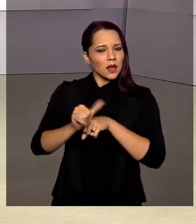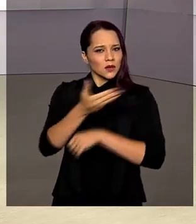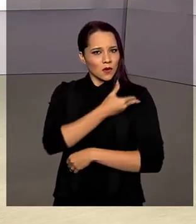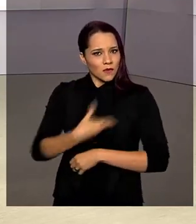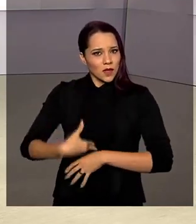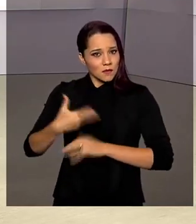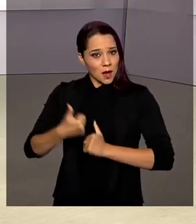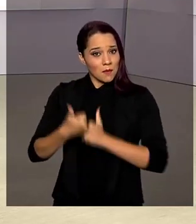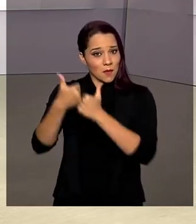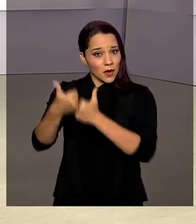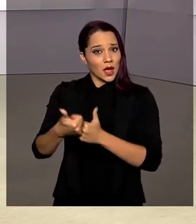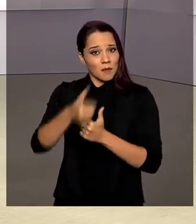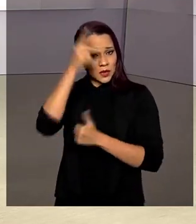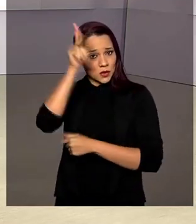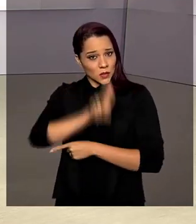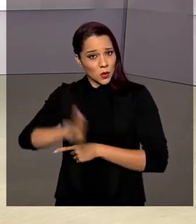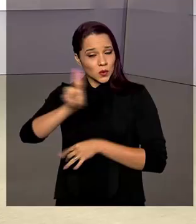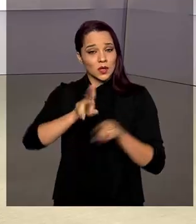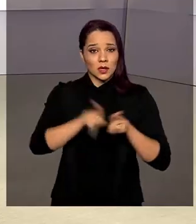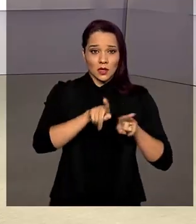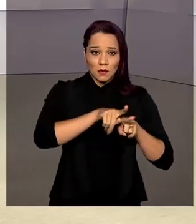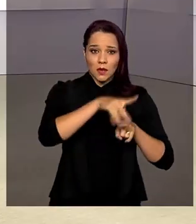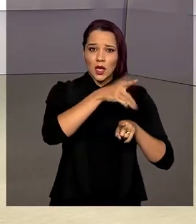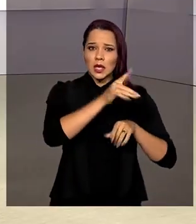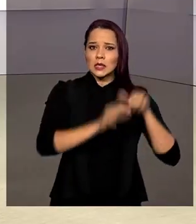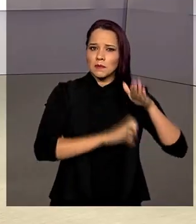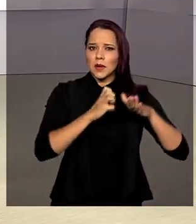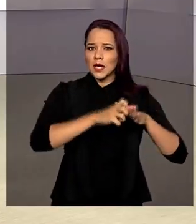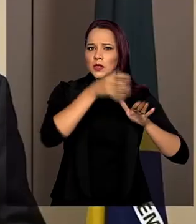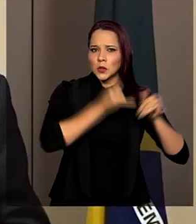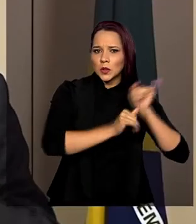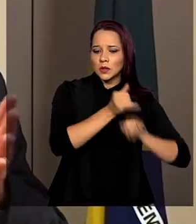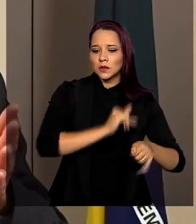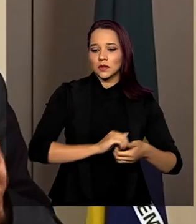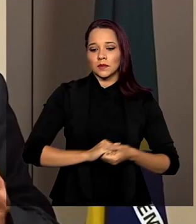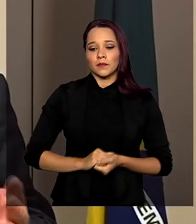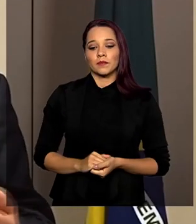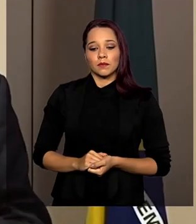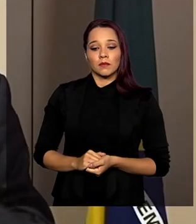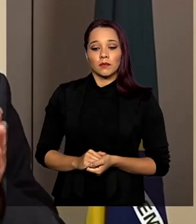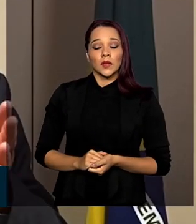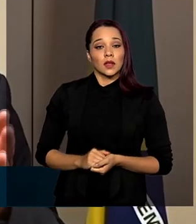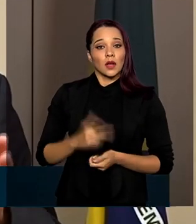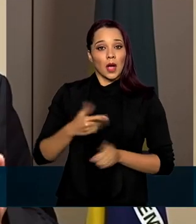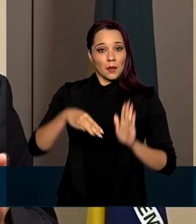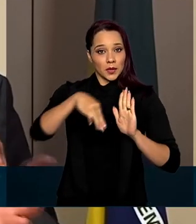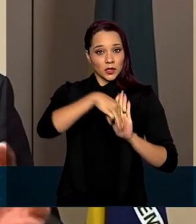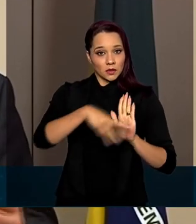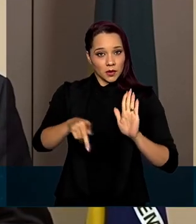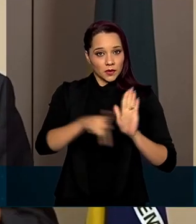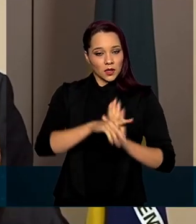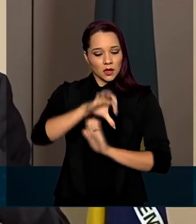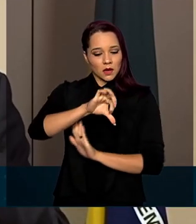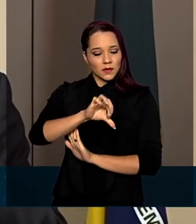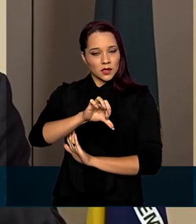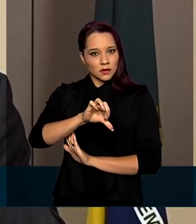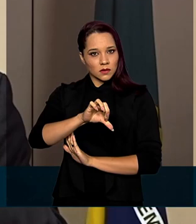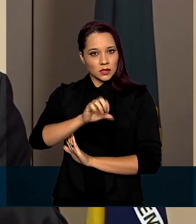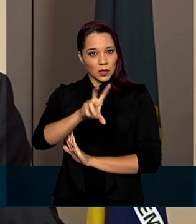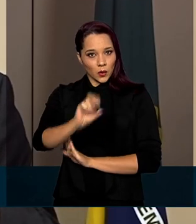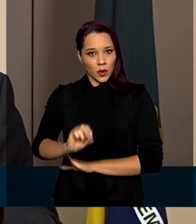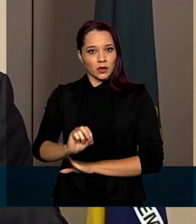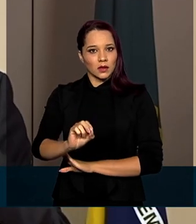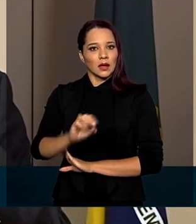apoiar consumidores e as distribuidoras. A medida provisória 950, que